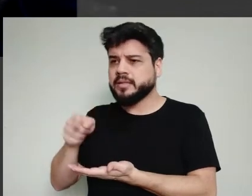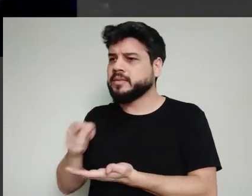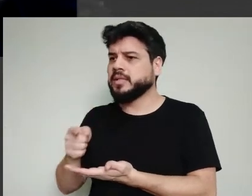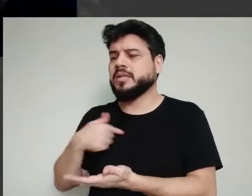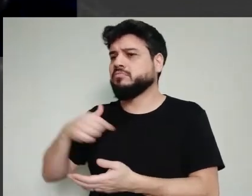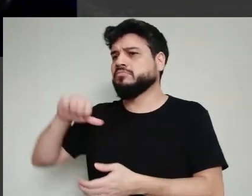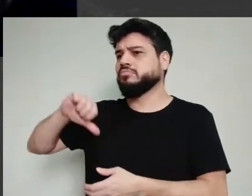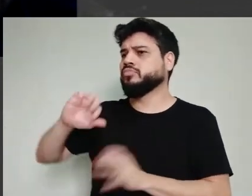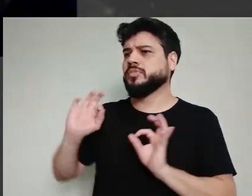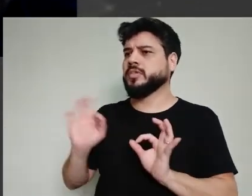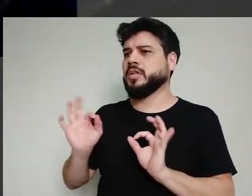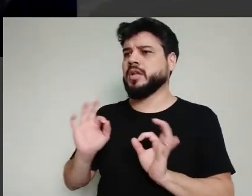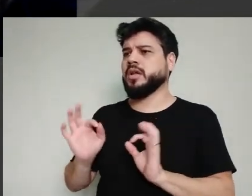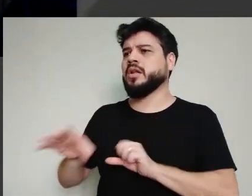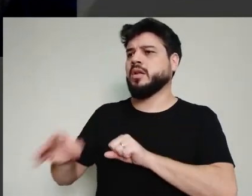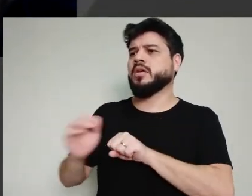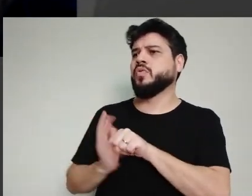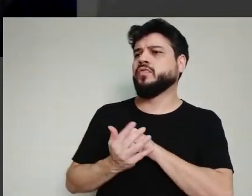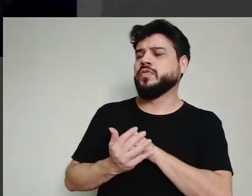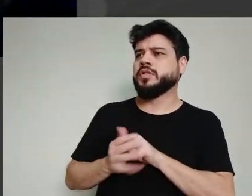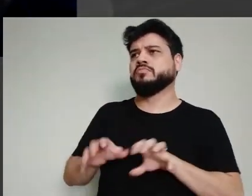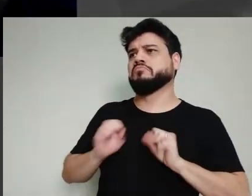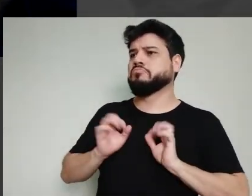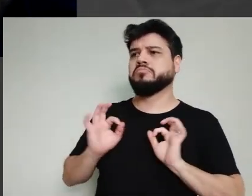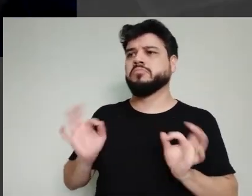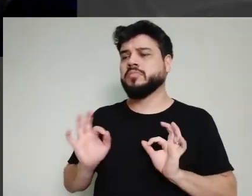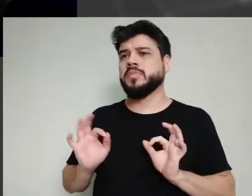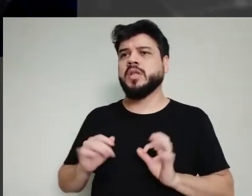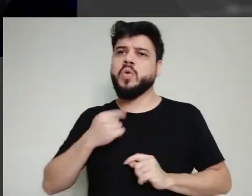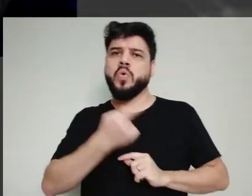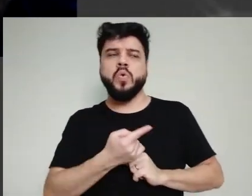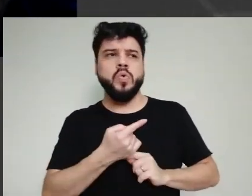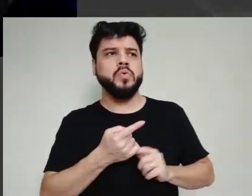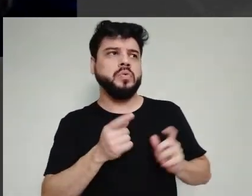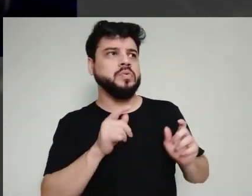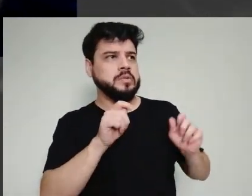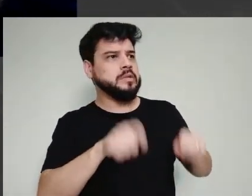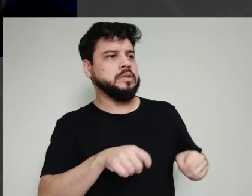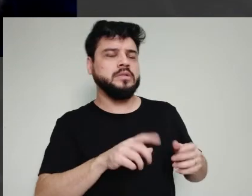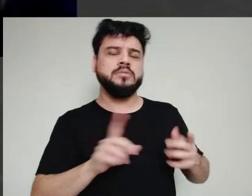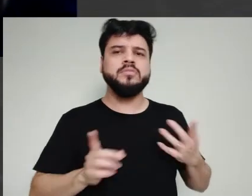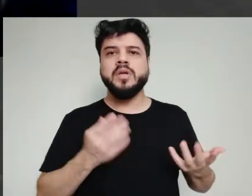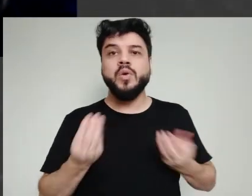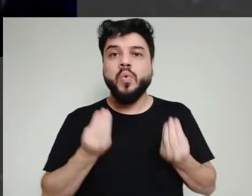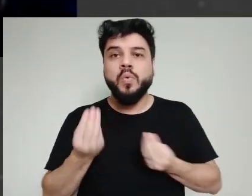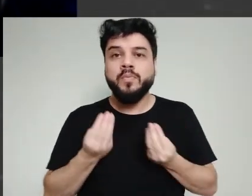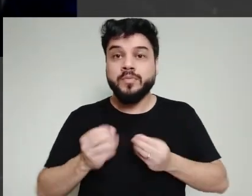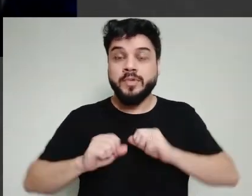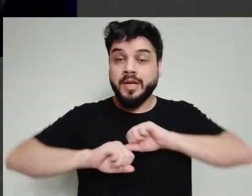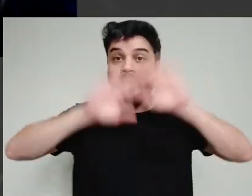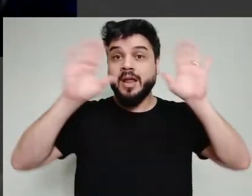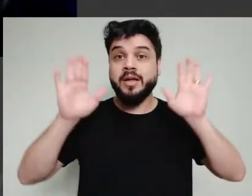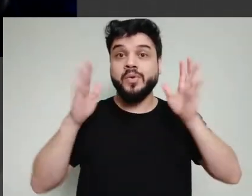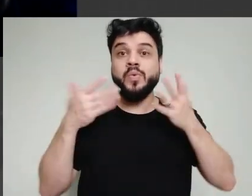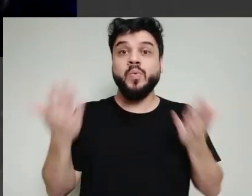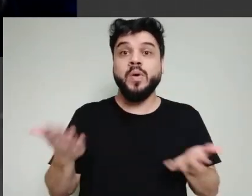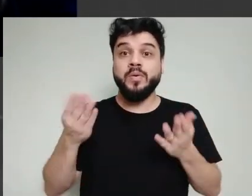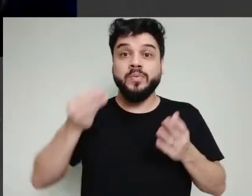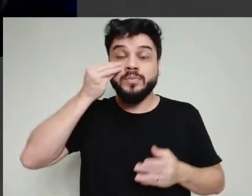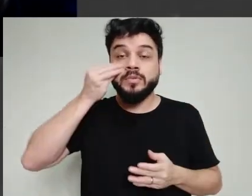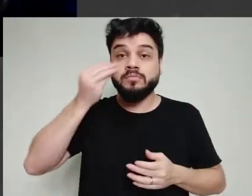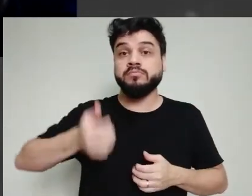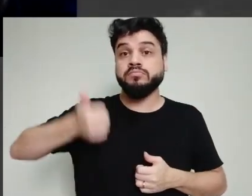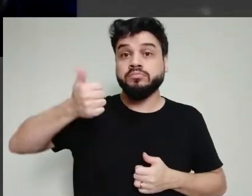da testagem também, e de ter mais ferramentas para ter mais testes também, de repente, professor, seria interessante?